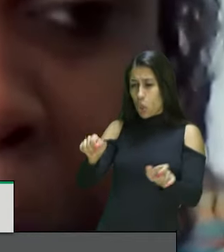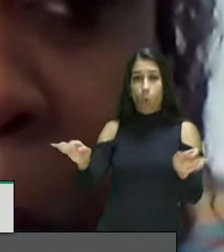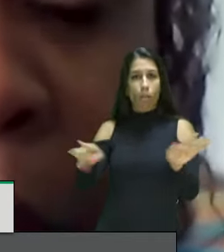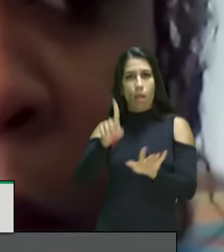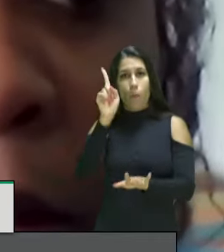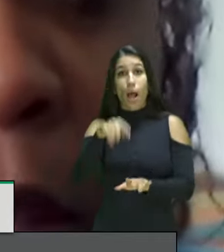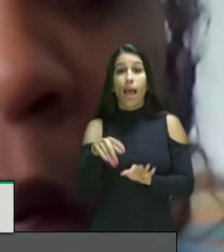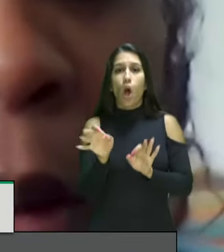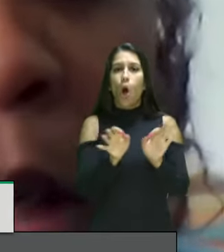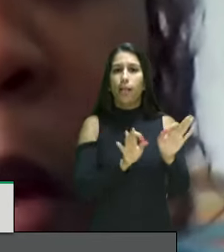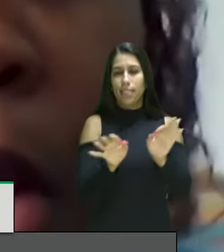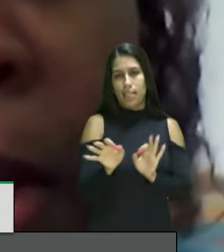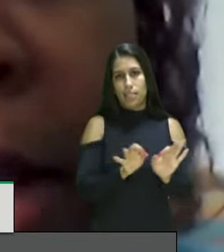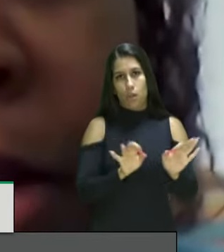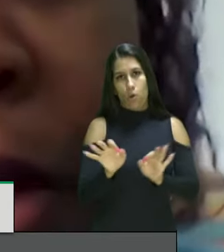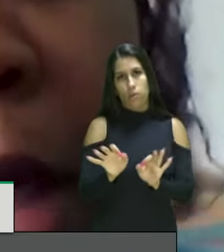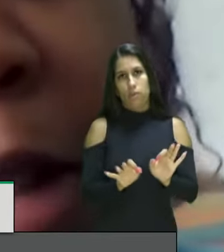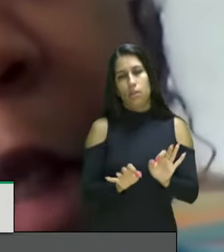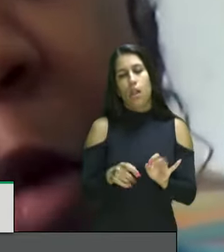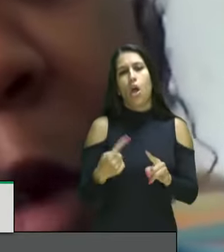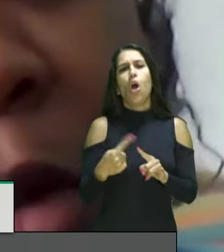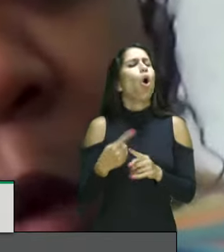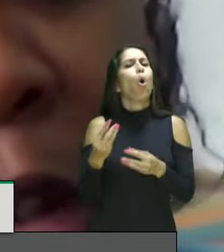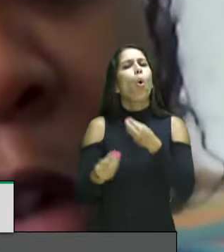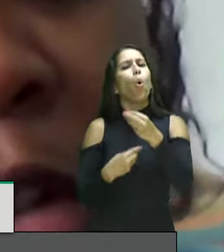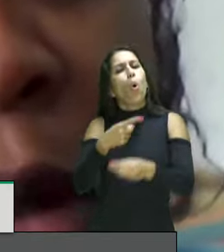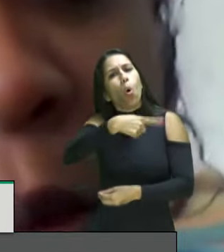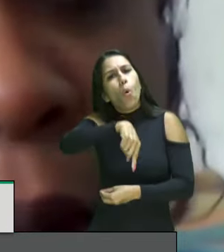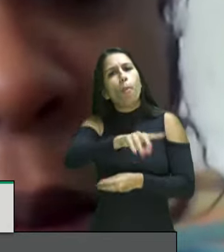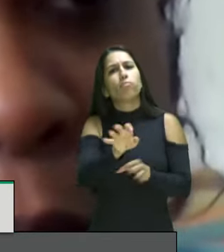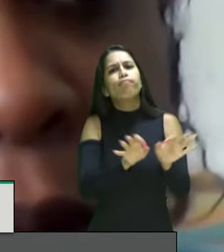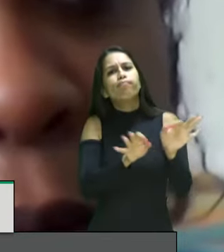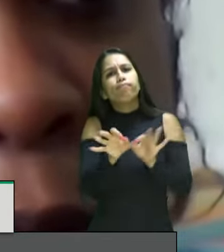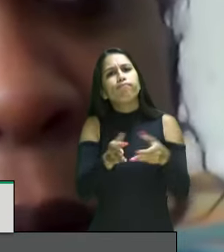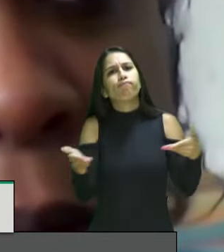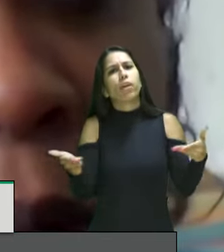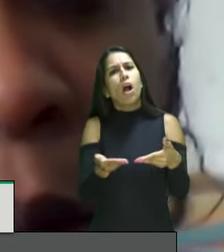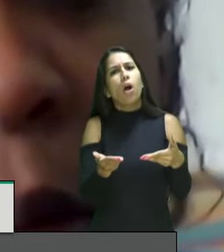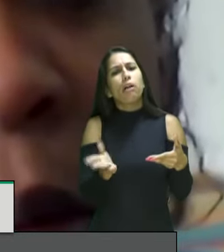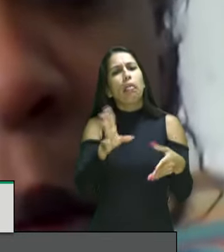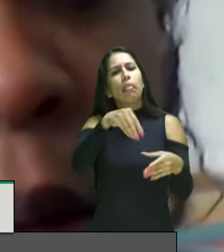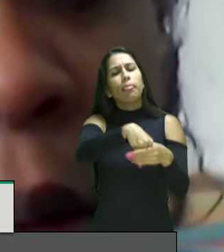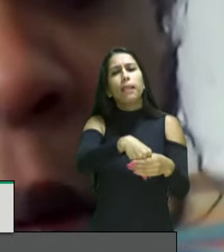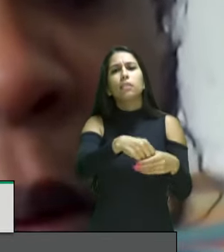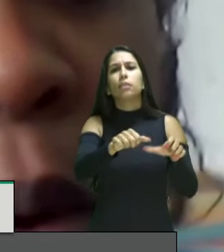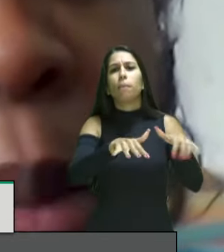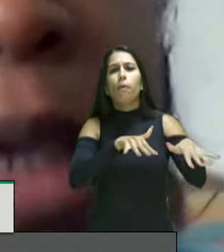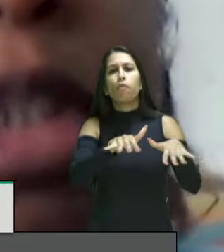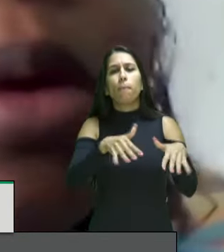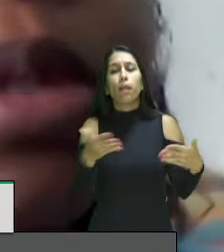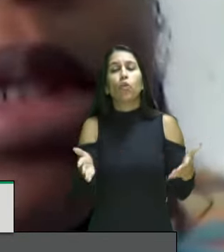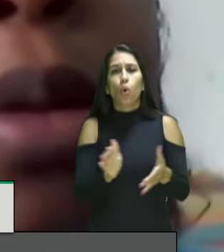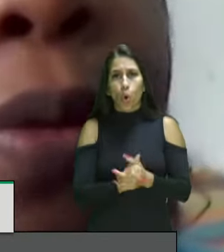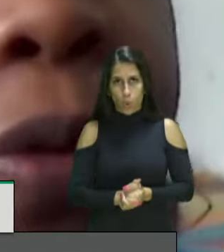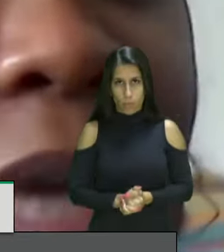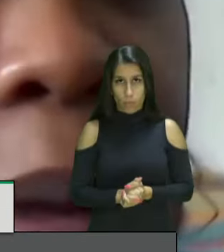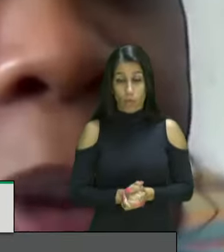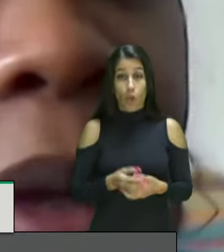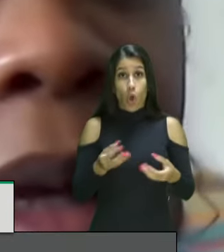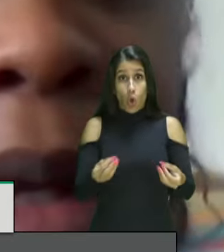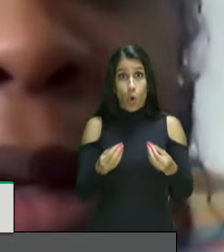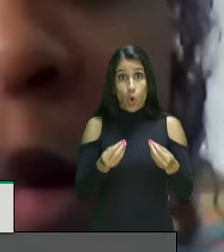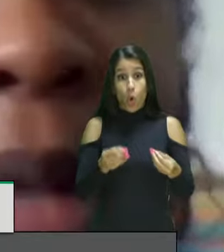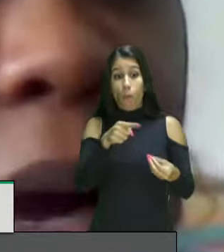então é como essas organizações hoje estão dentro desse governo como eles estão sendo